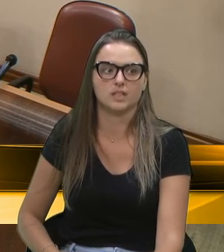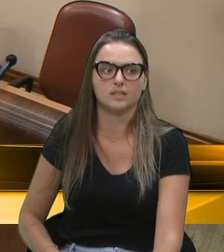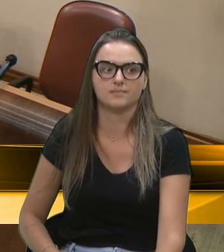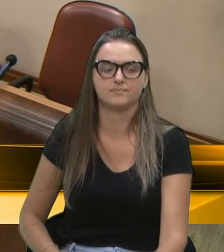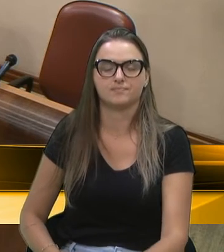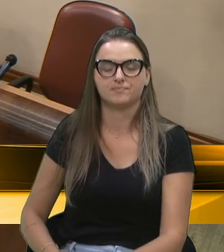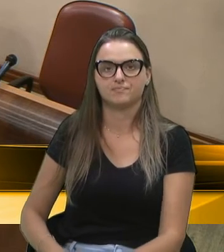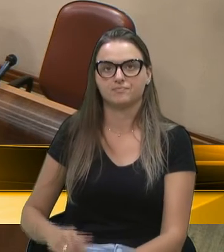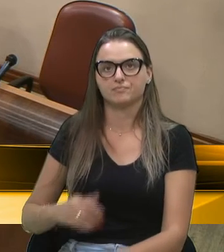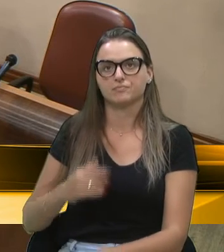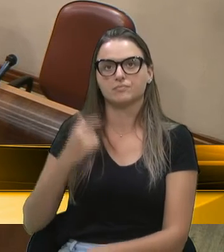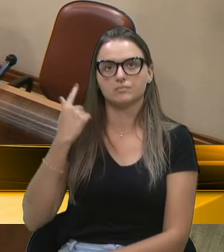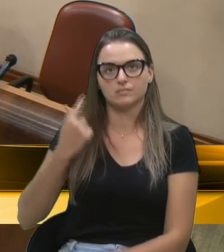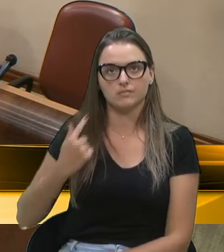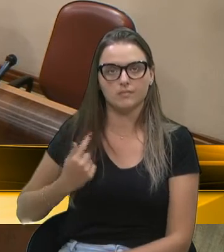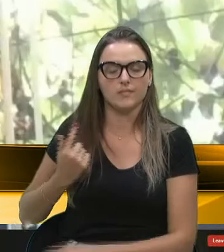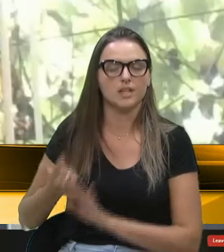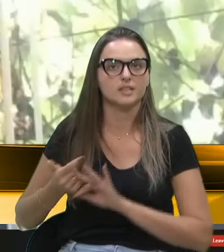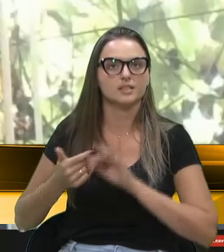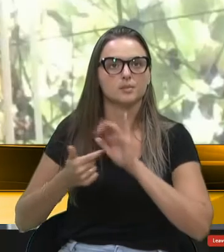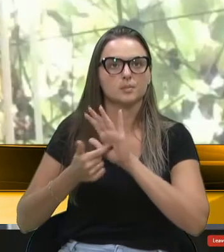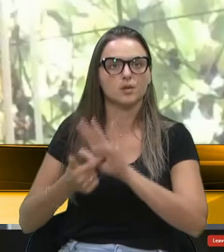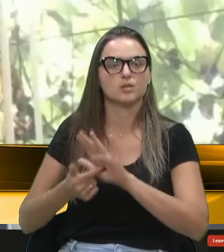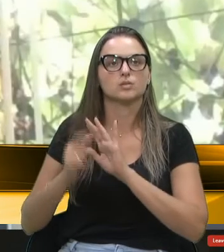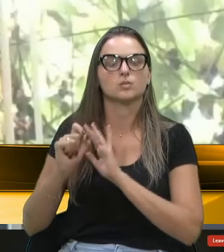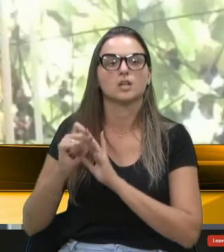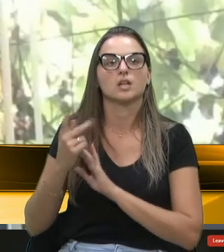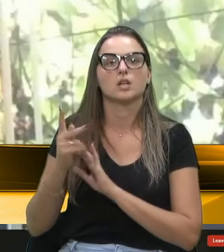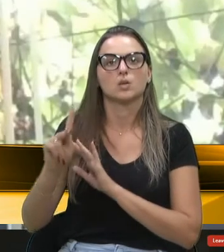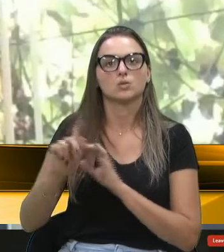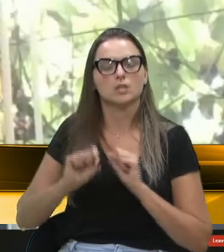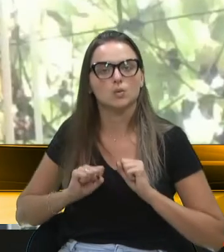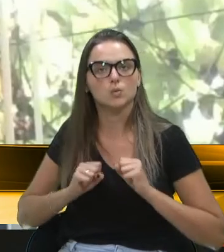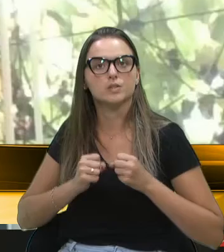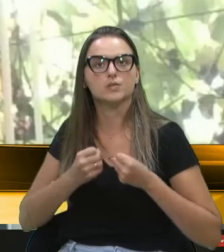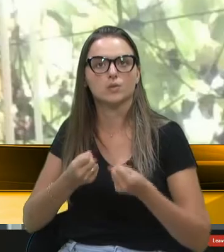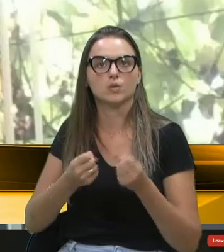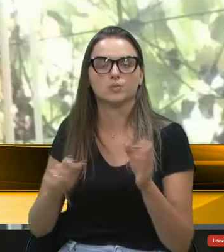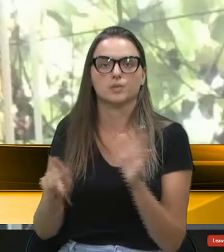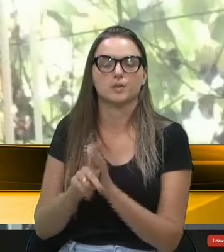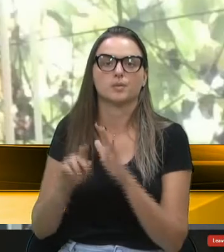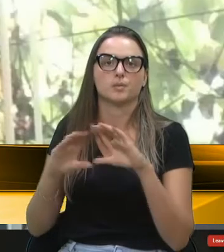Gladys, isso mostra o teu empenho por aquela comunidade.